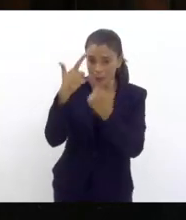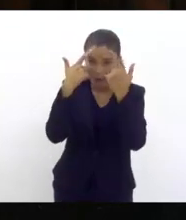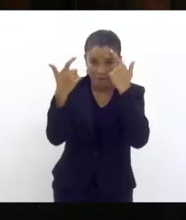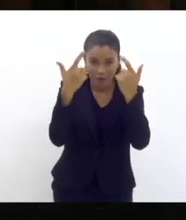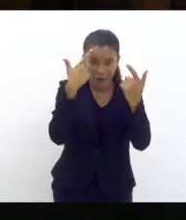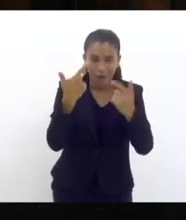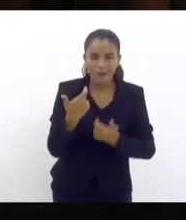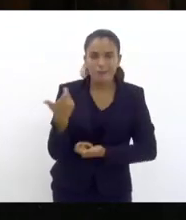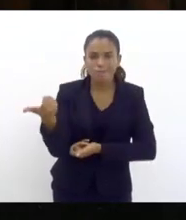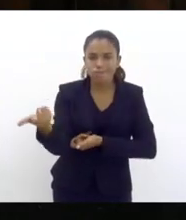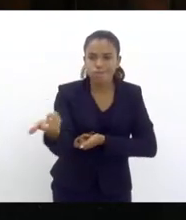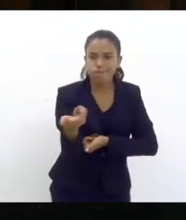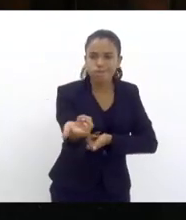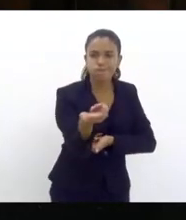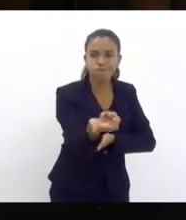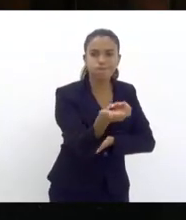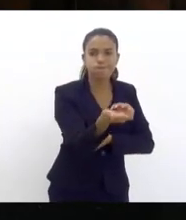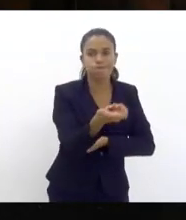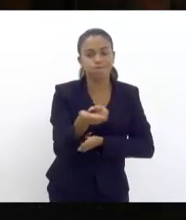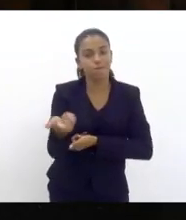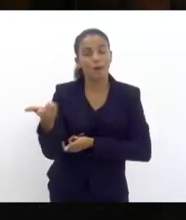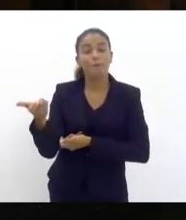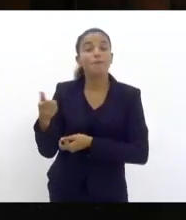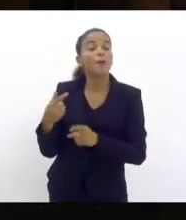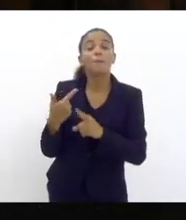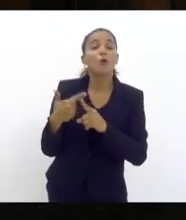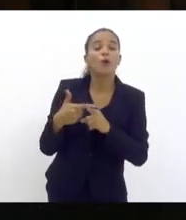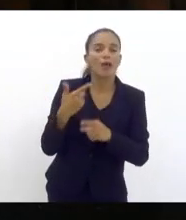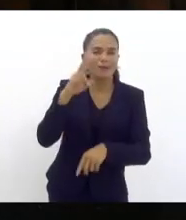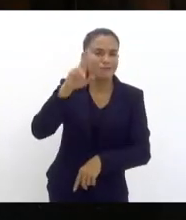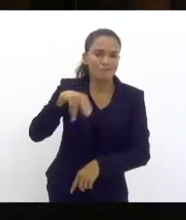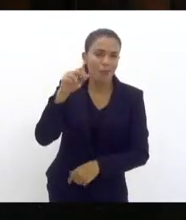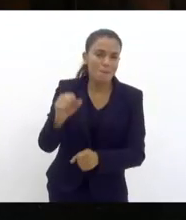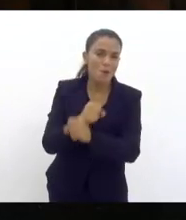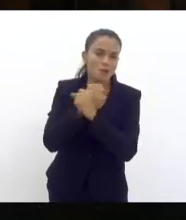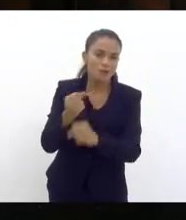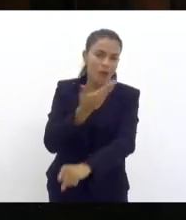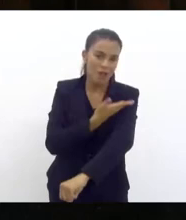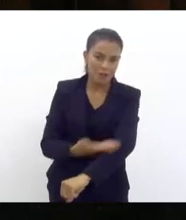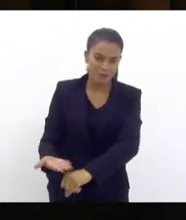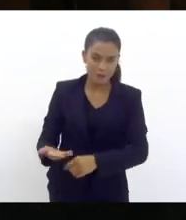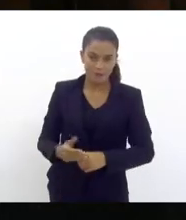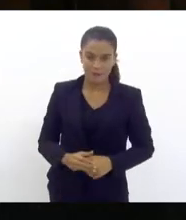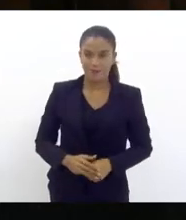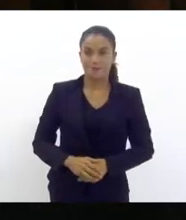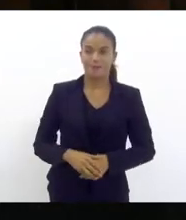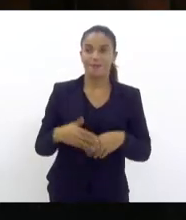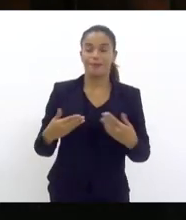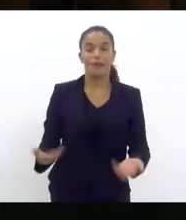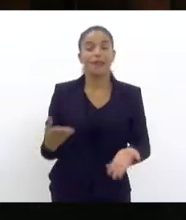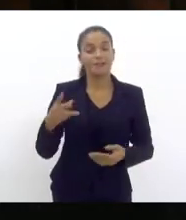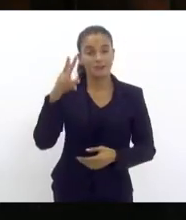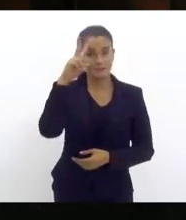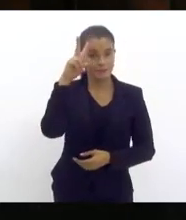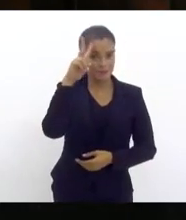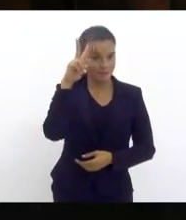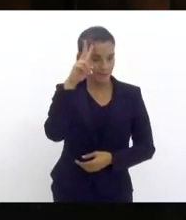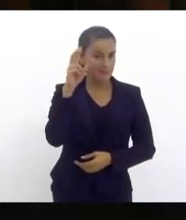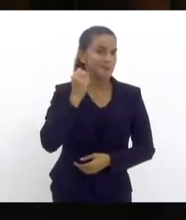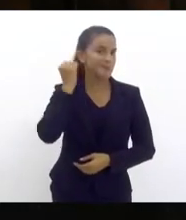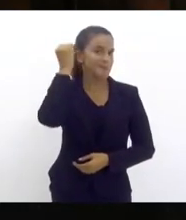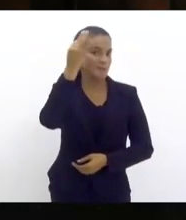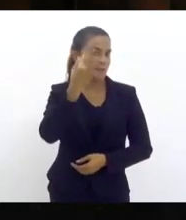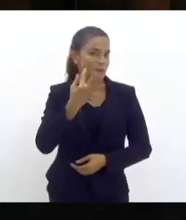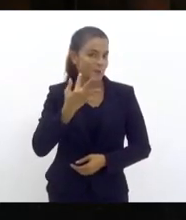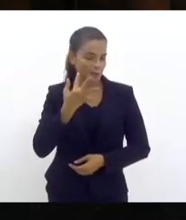armada. Não se acostumam porque ninguém se acostuma com isso. E aí, na segunda-feira, madrugada